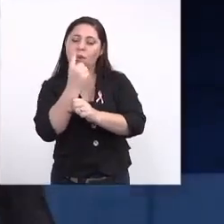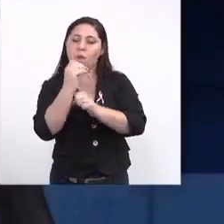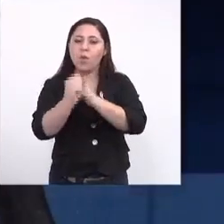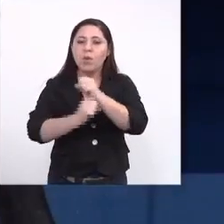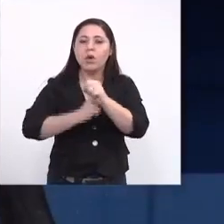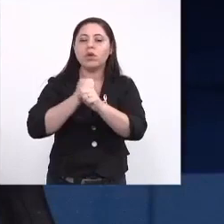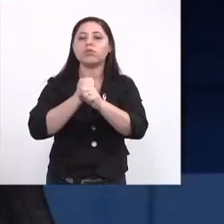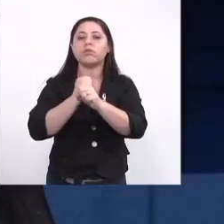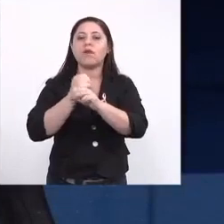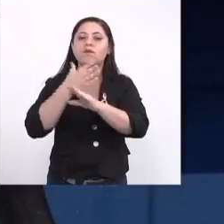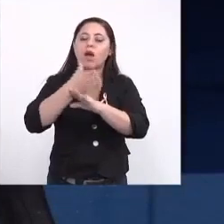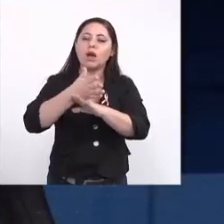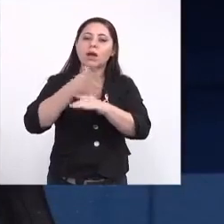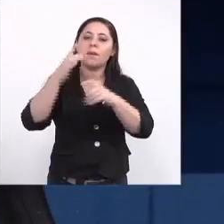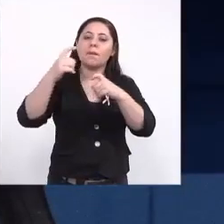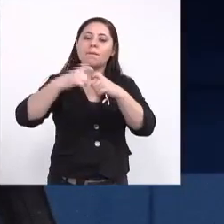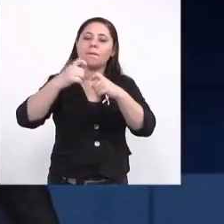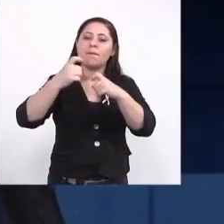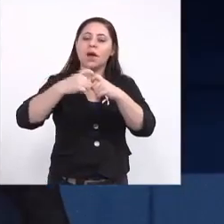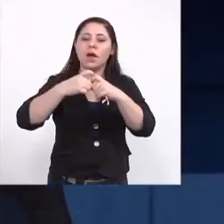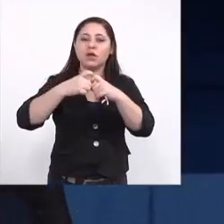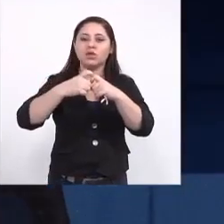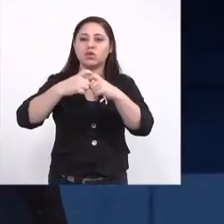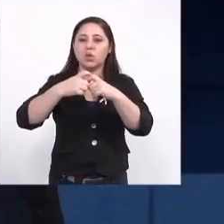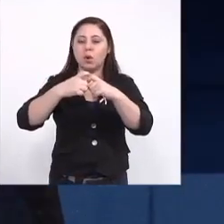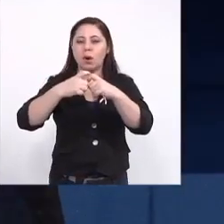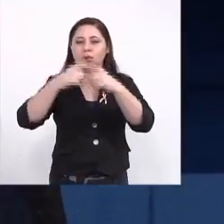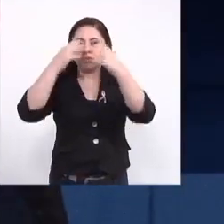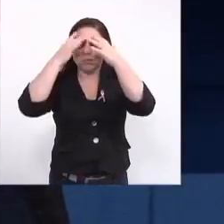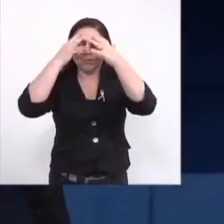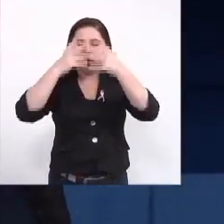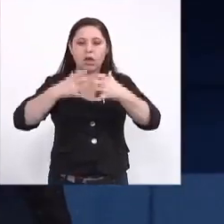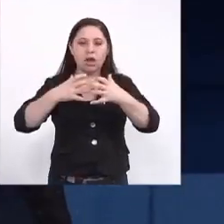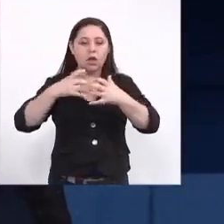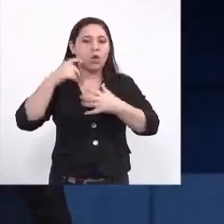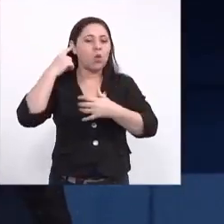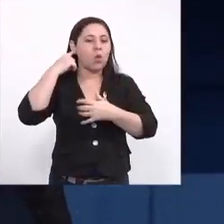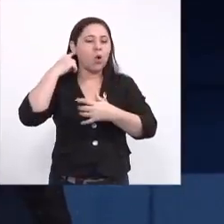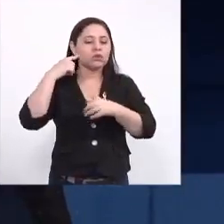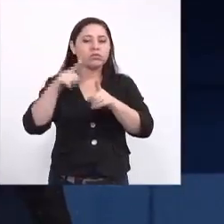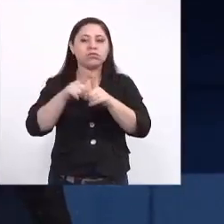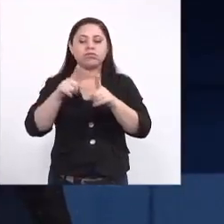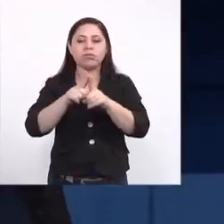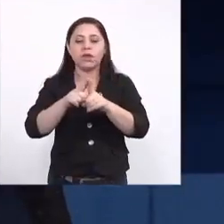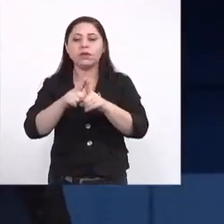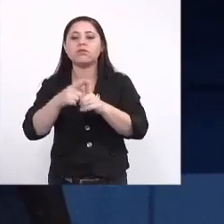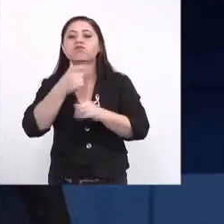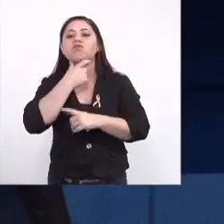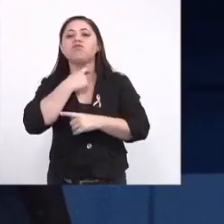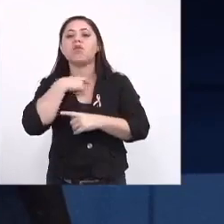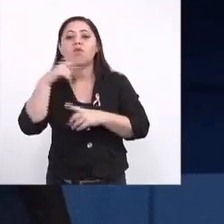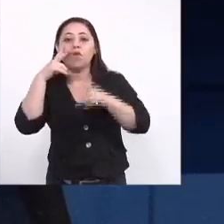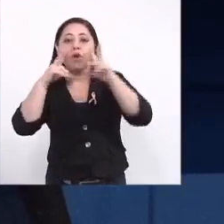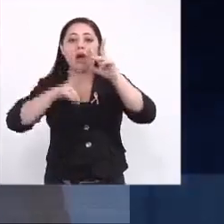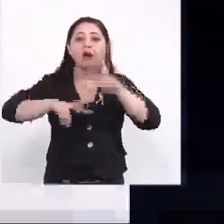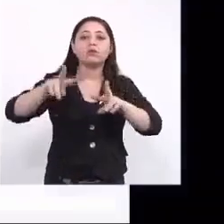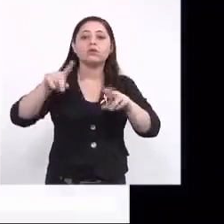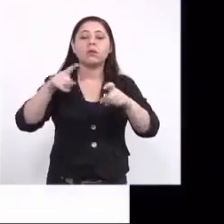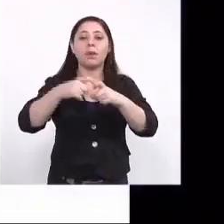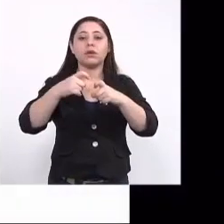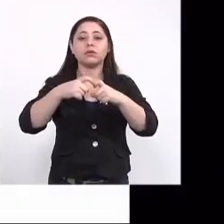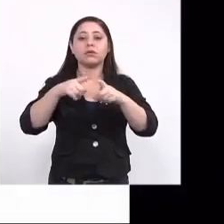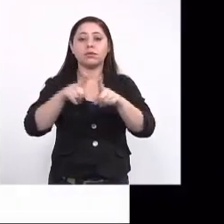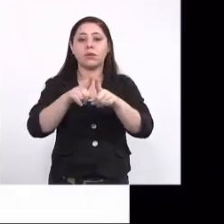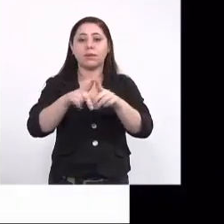ano, essas crianças passarão por um médico neuropediatra, um médico otorrino e um médico oftalmo para avaliar alteração cognitiva,